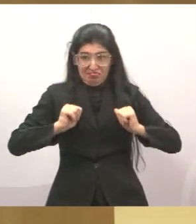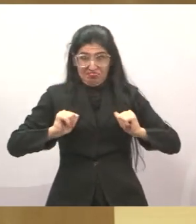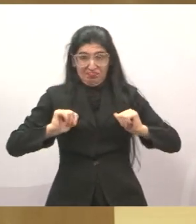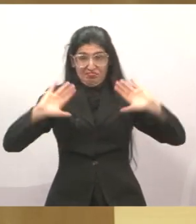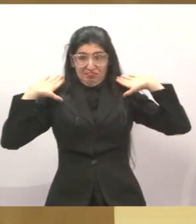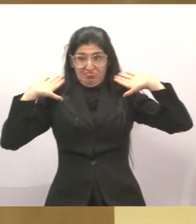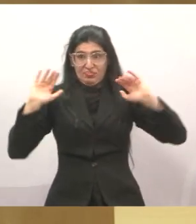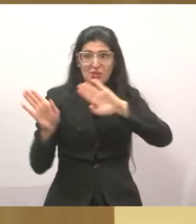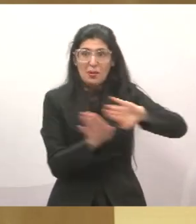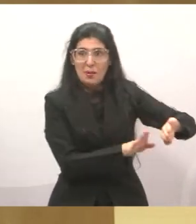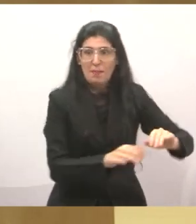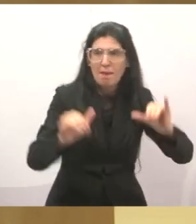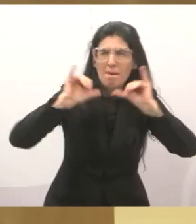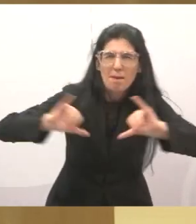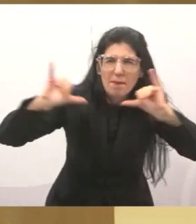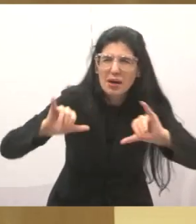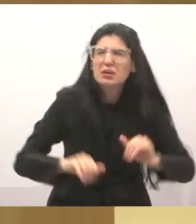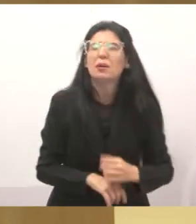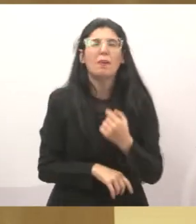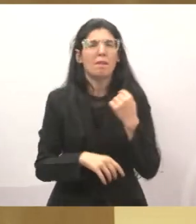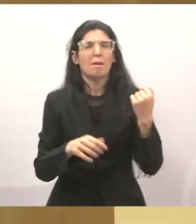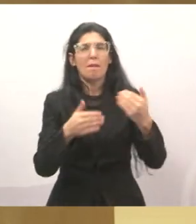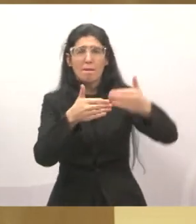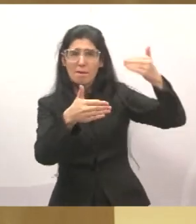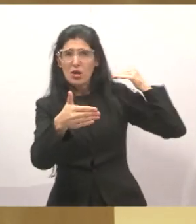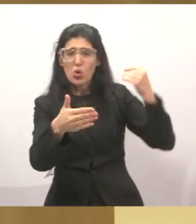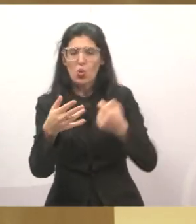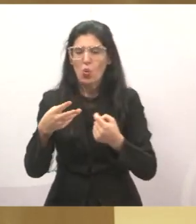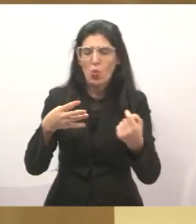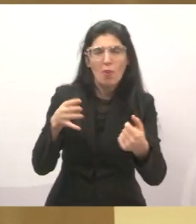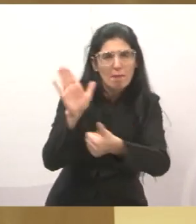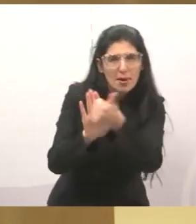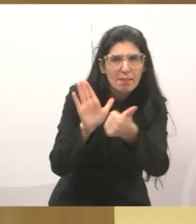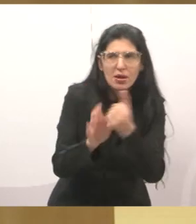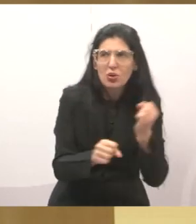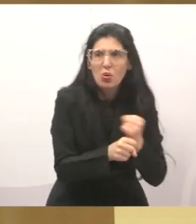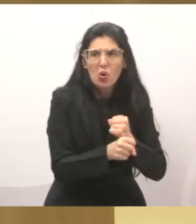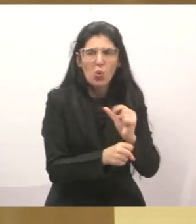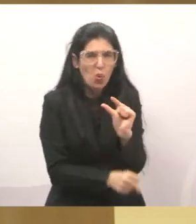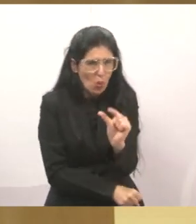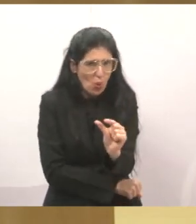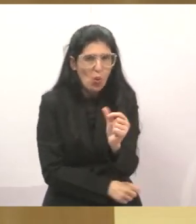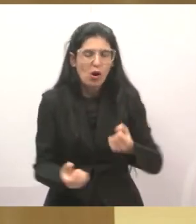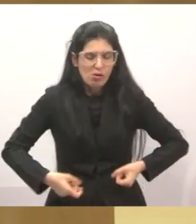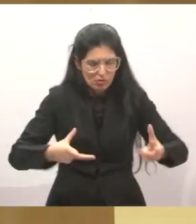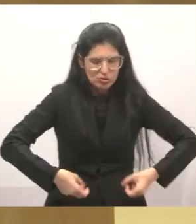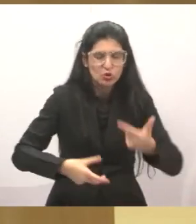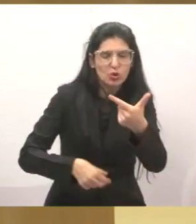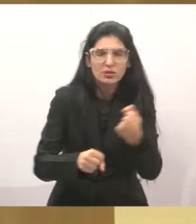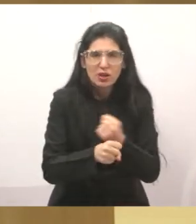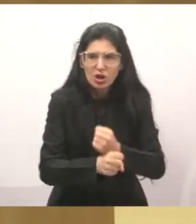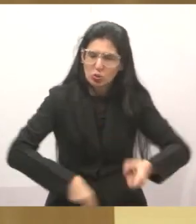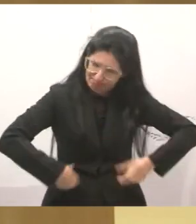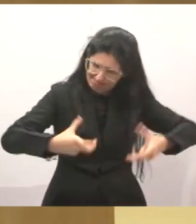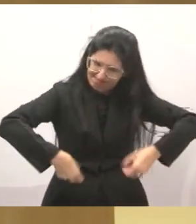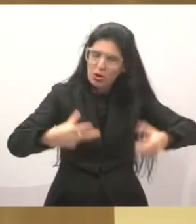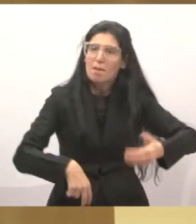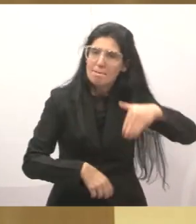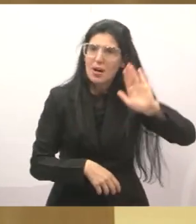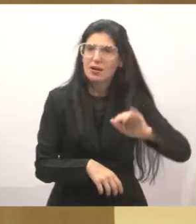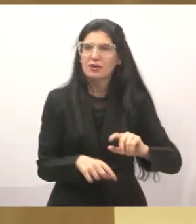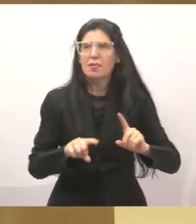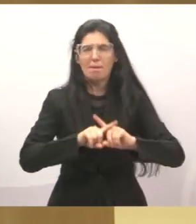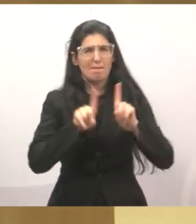gente percebeu que no primeiro ano gastou-se relativamente pouco, nos dois anos aumentou um pouquinho e agora a precisa acompanhar. Mas essa